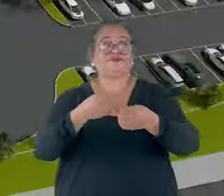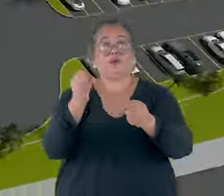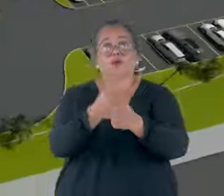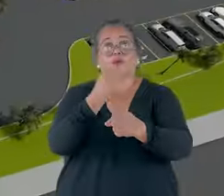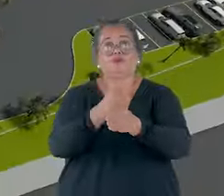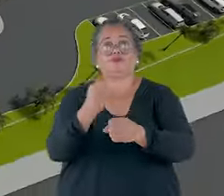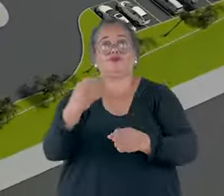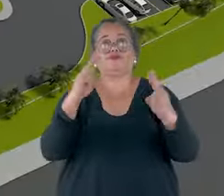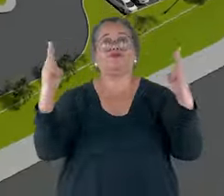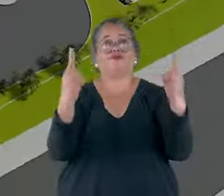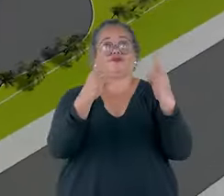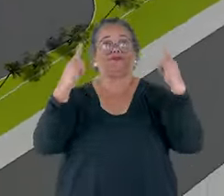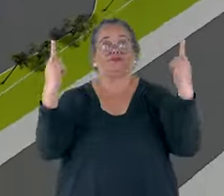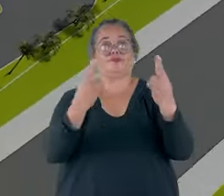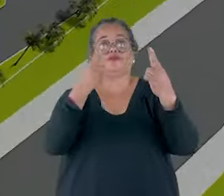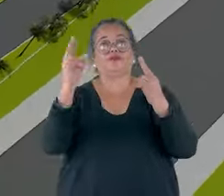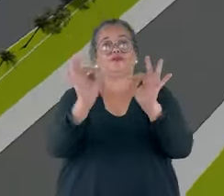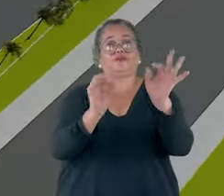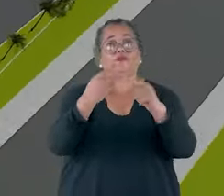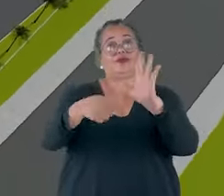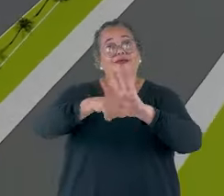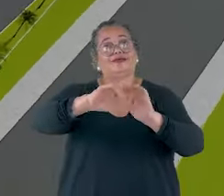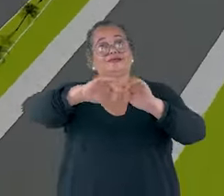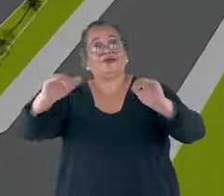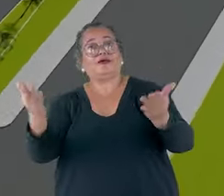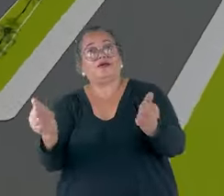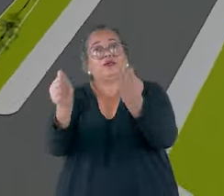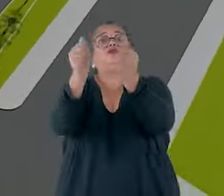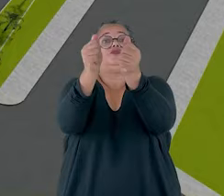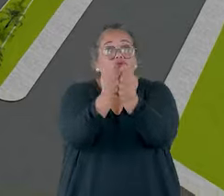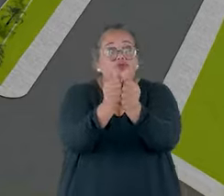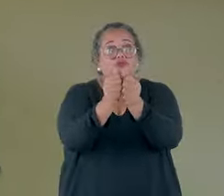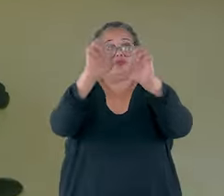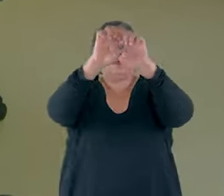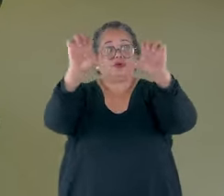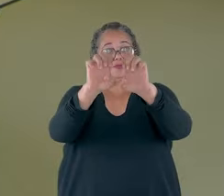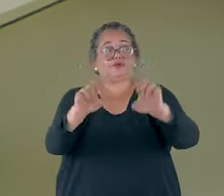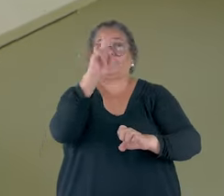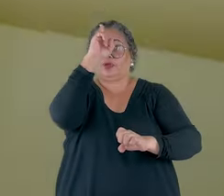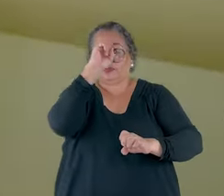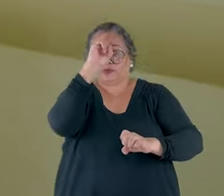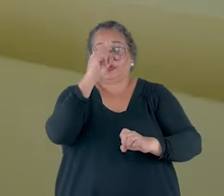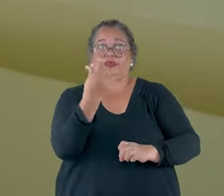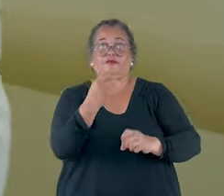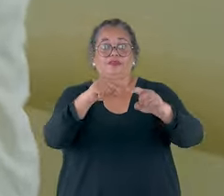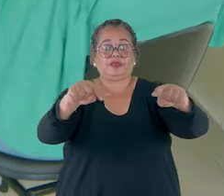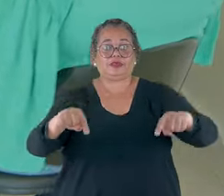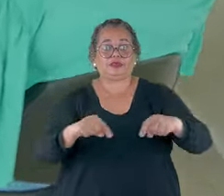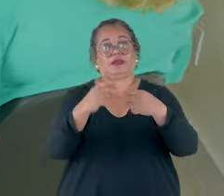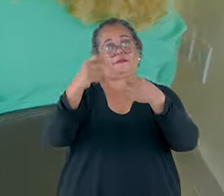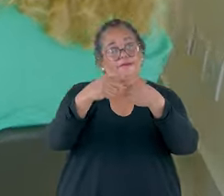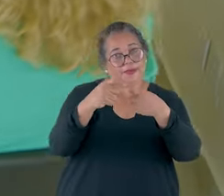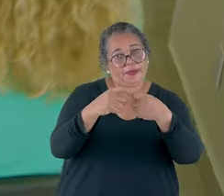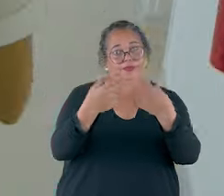construção de um novo ambulatório, que funcionava em área externa e volta a integrar a estrutura hospitalar, com seis consultórios,